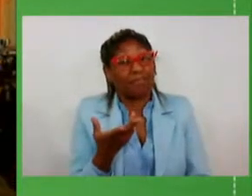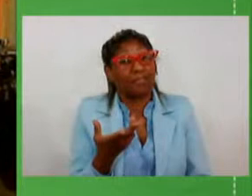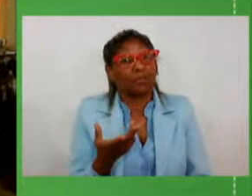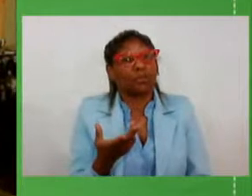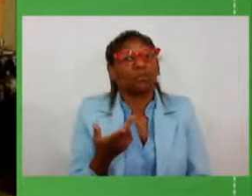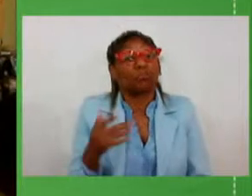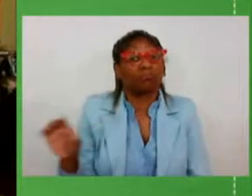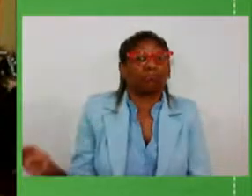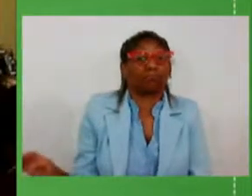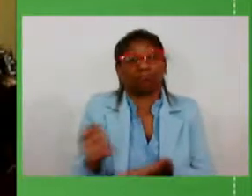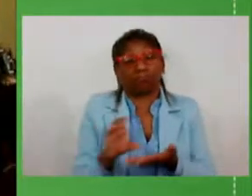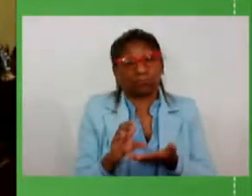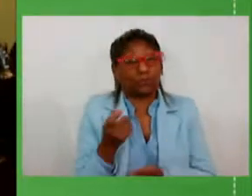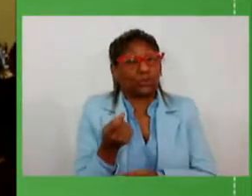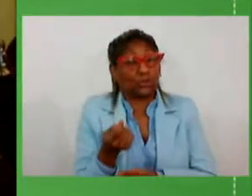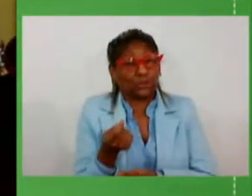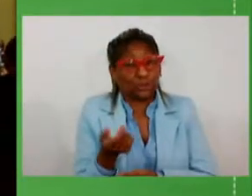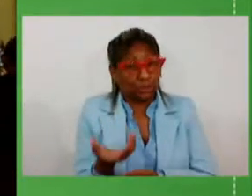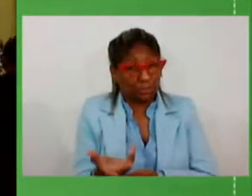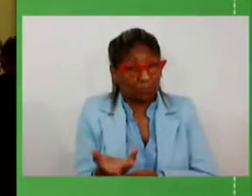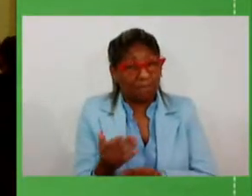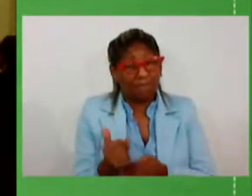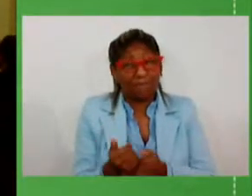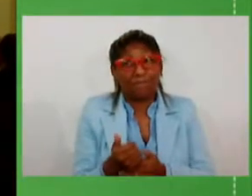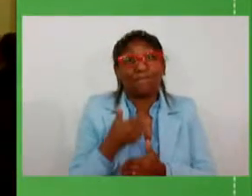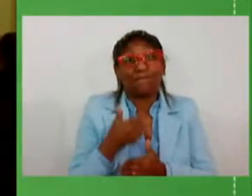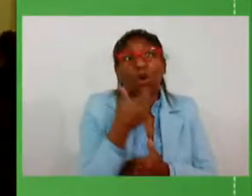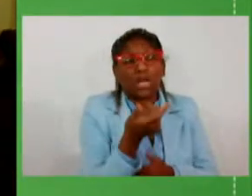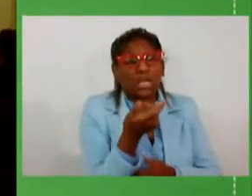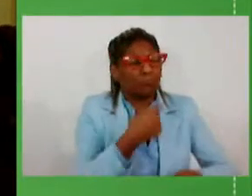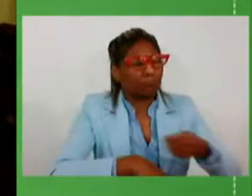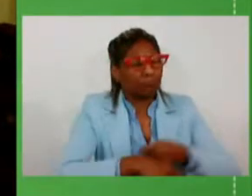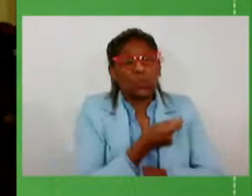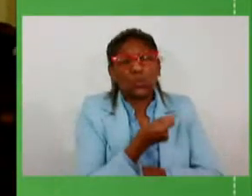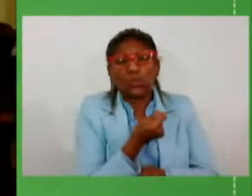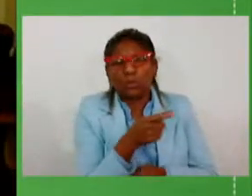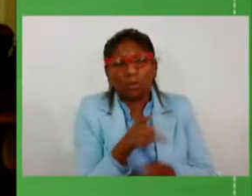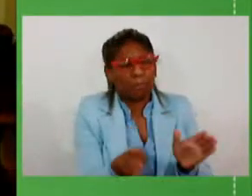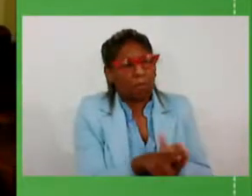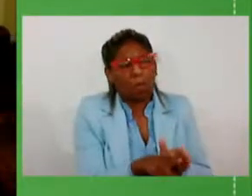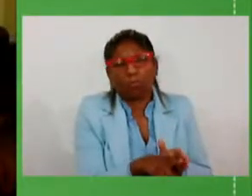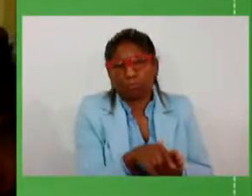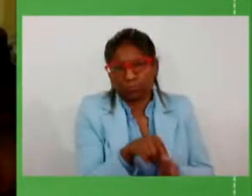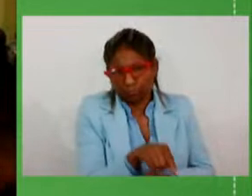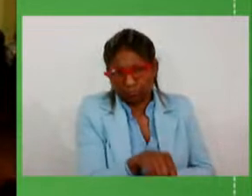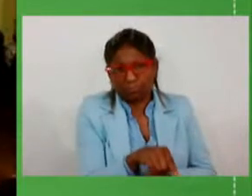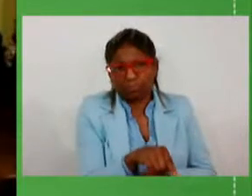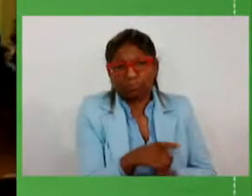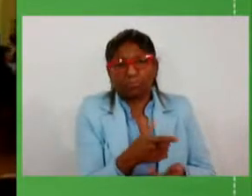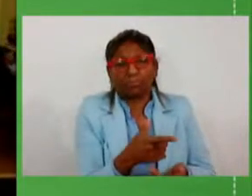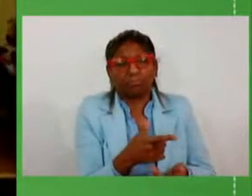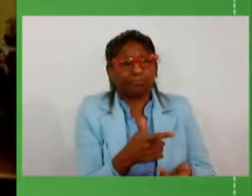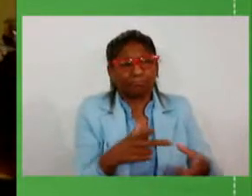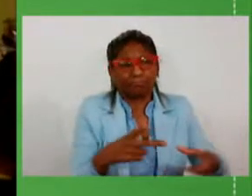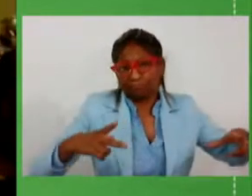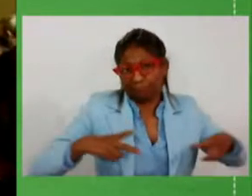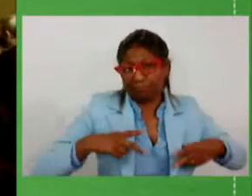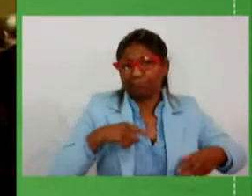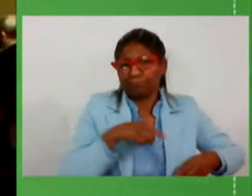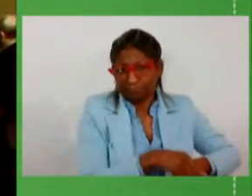do estado sem contar os investimentos que são viabilizados que serão viabilizados através das concessões e essa